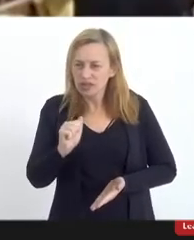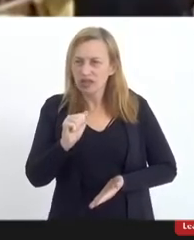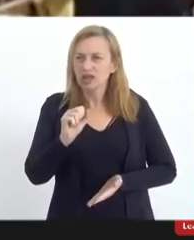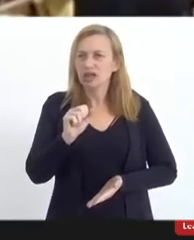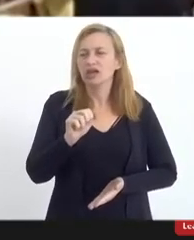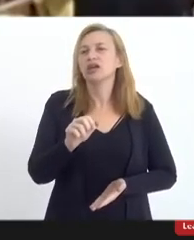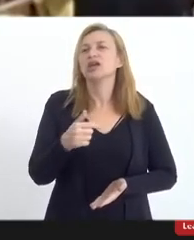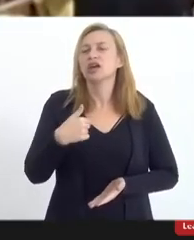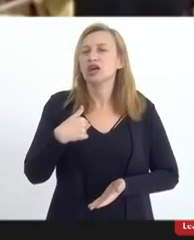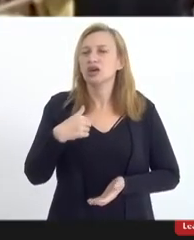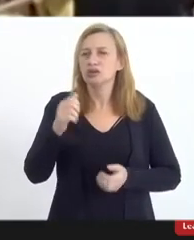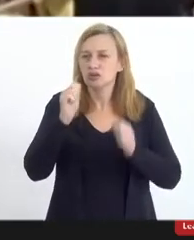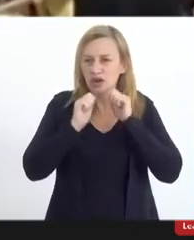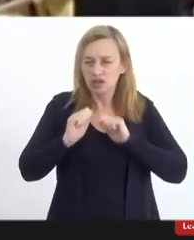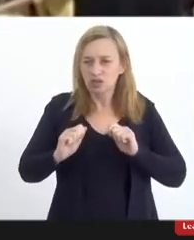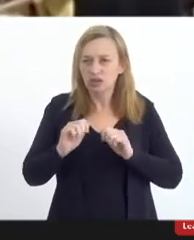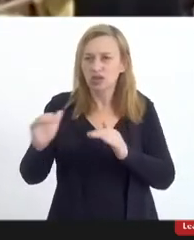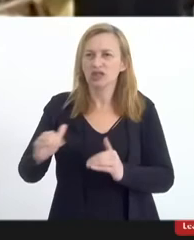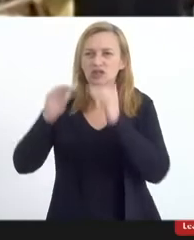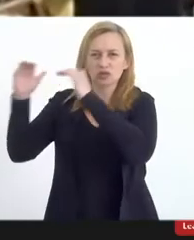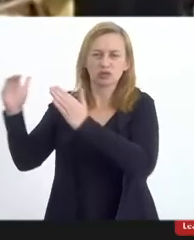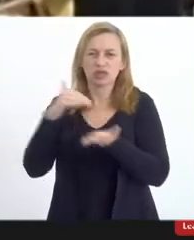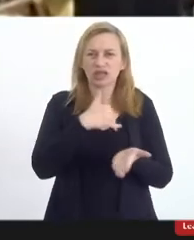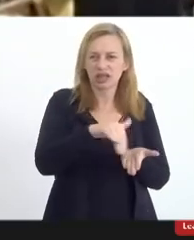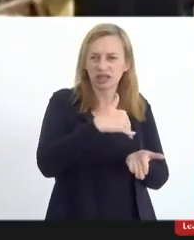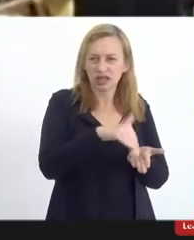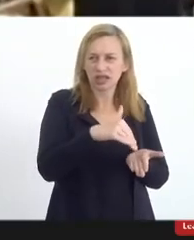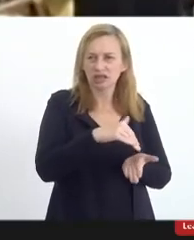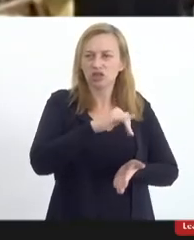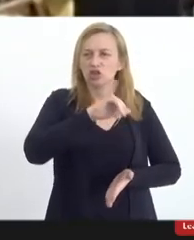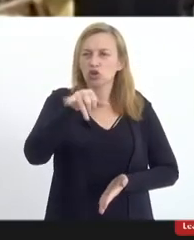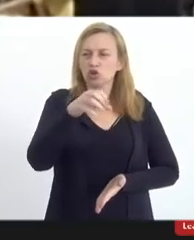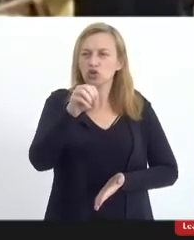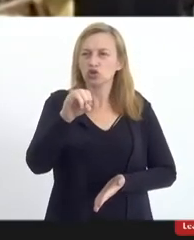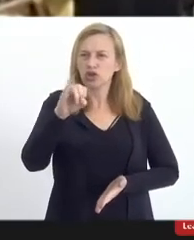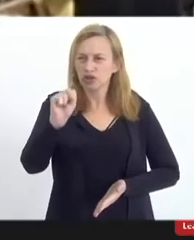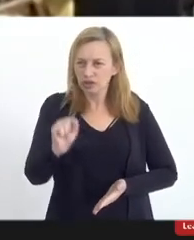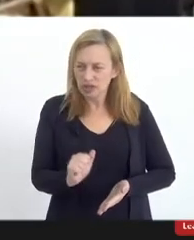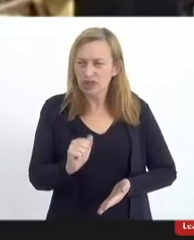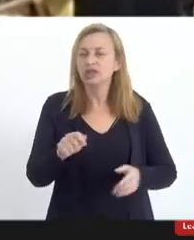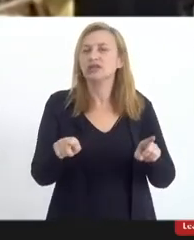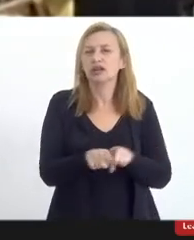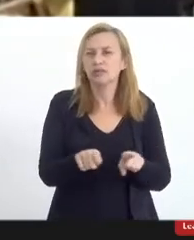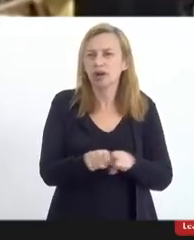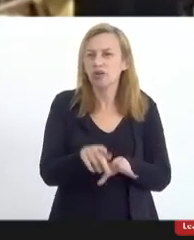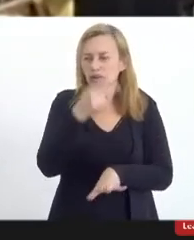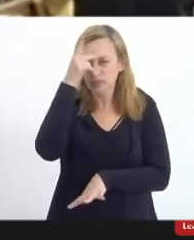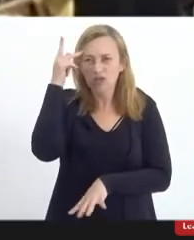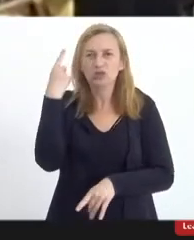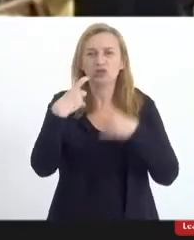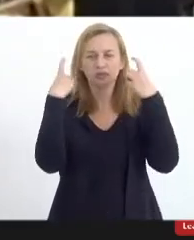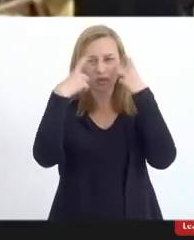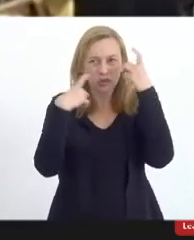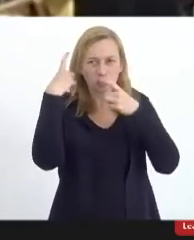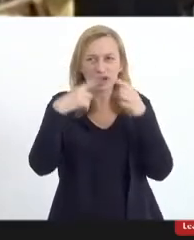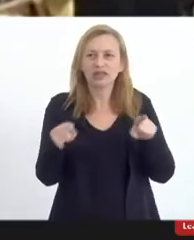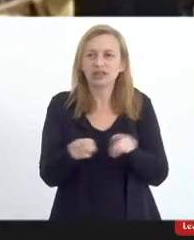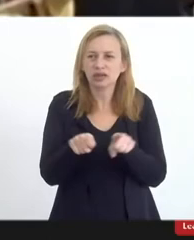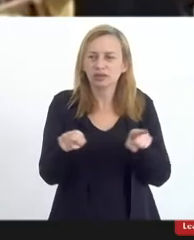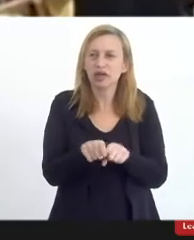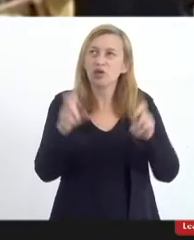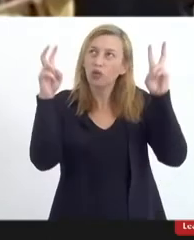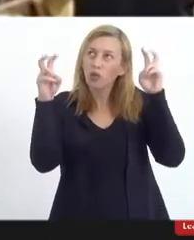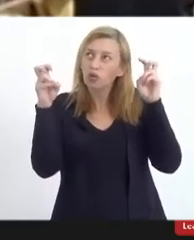sou assessora também da subsecretária Joilza Rangel, que é também uma pessoa muito preocupada com a